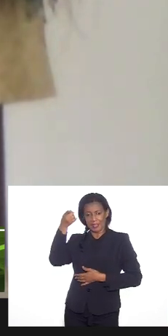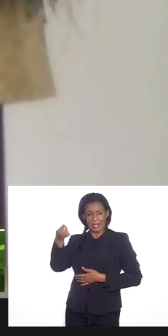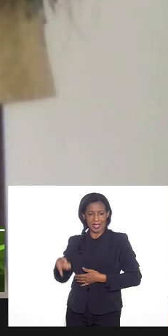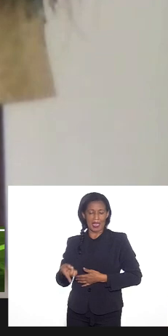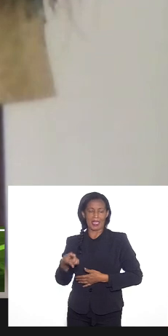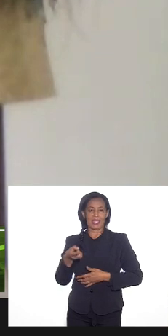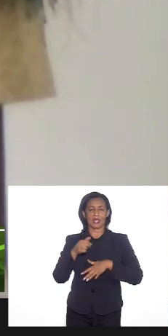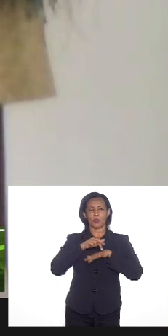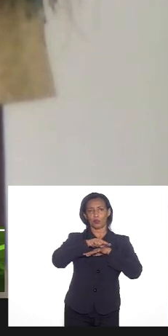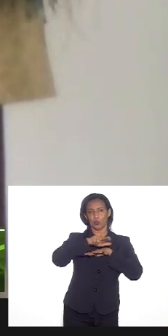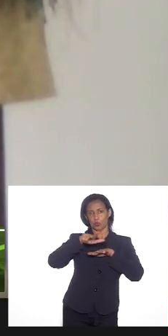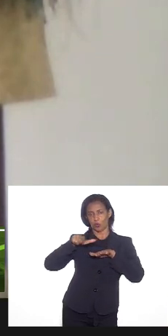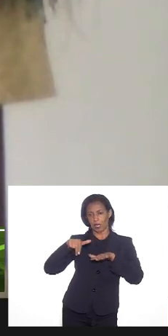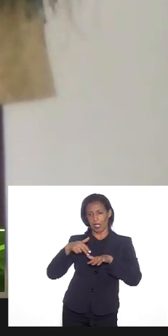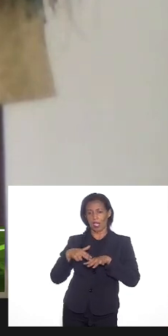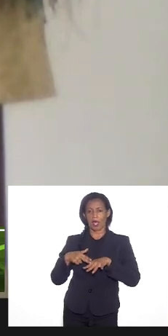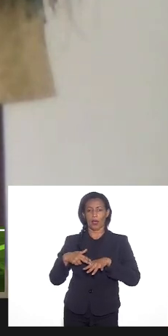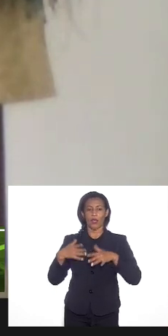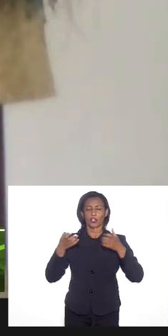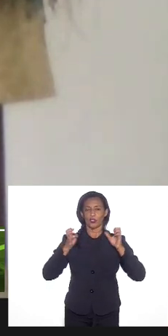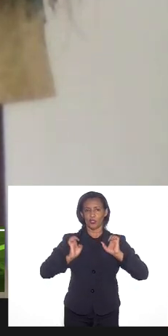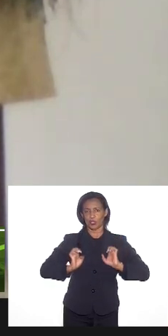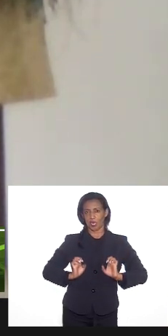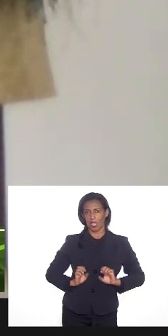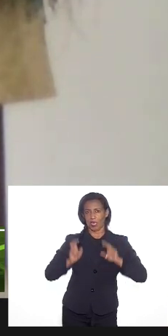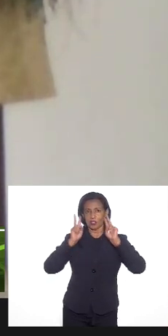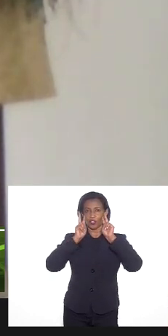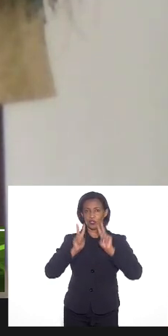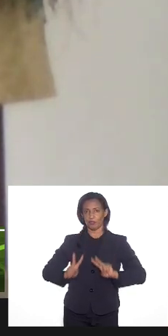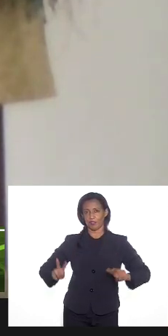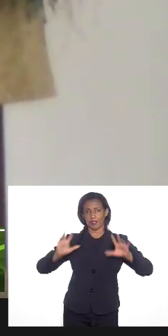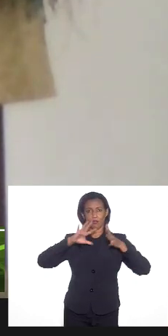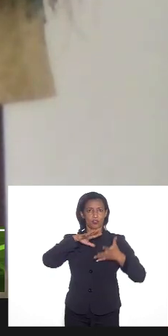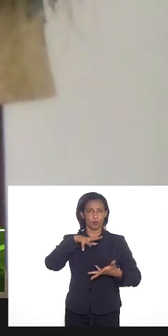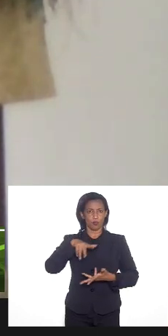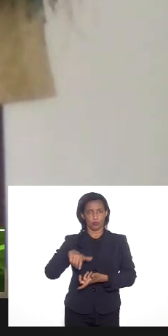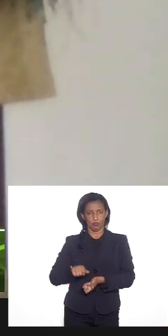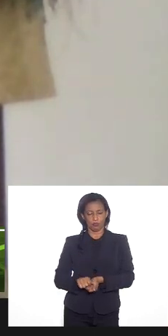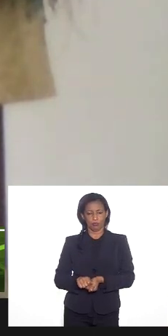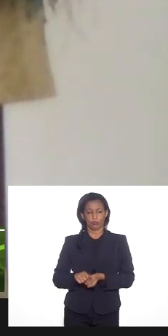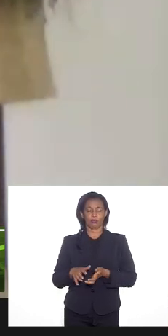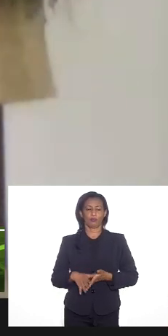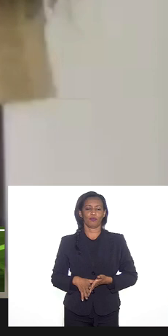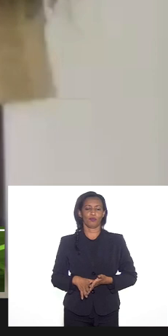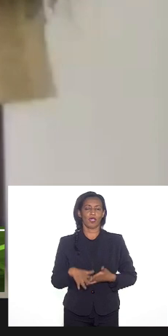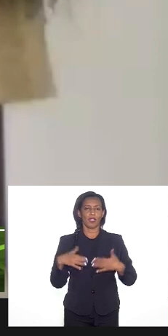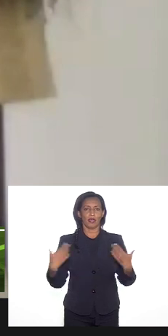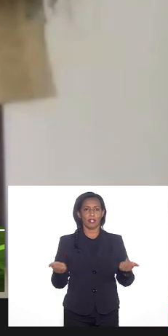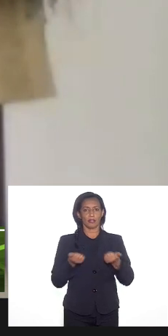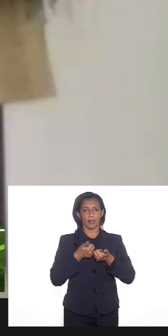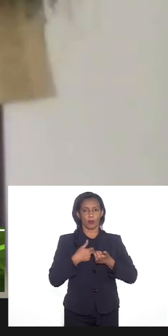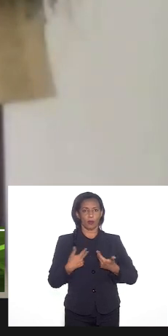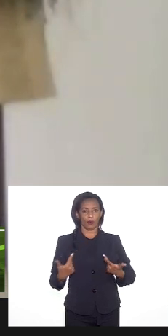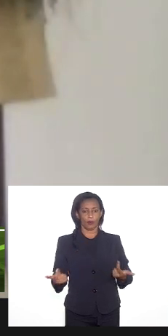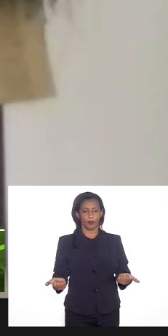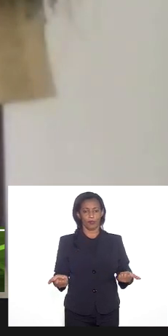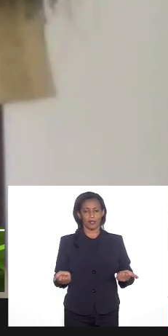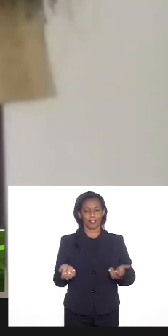moral de ética de visão de mundo né essa coisa né